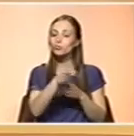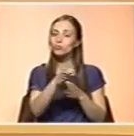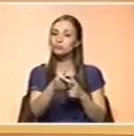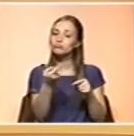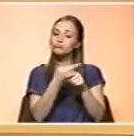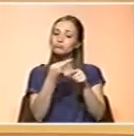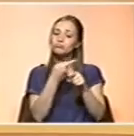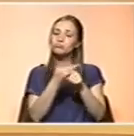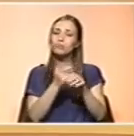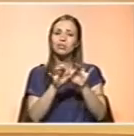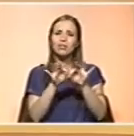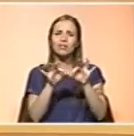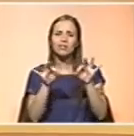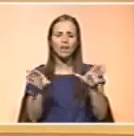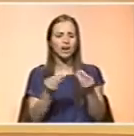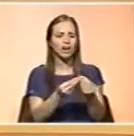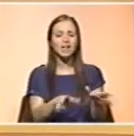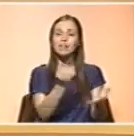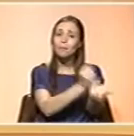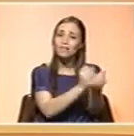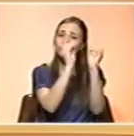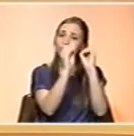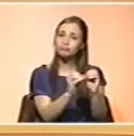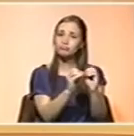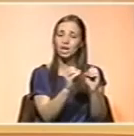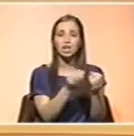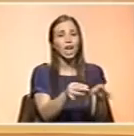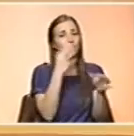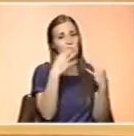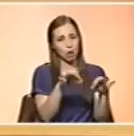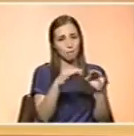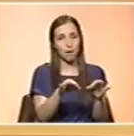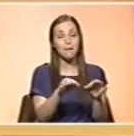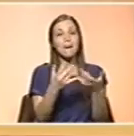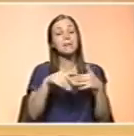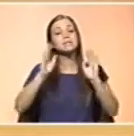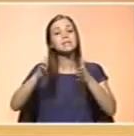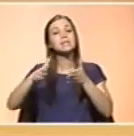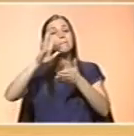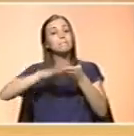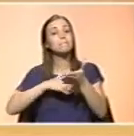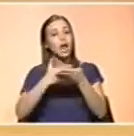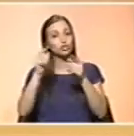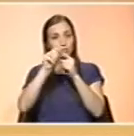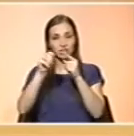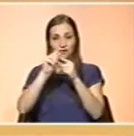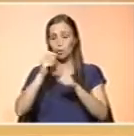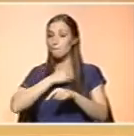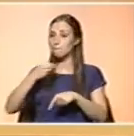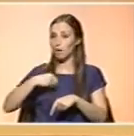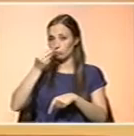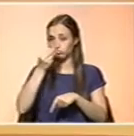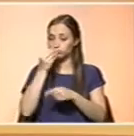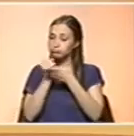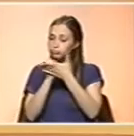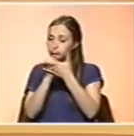princípios são os mesmos da criança que não tem diabetes da criança normal. O tem que ter é um plano específico tem que ter uma orientação do nutricionista que faça um plano